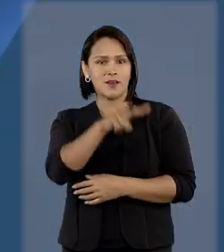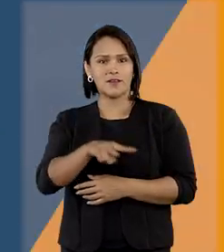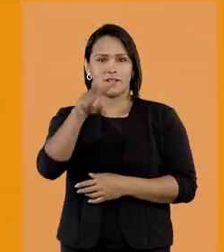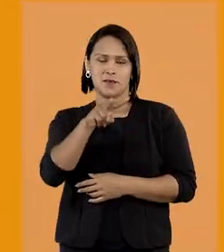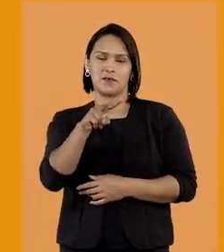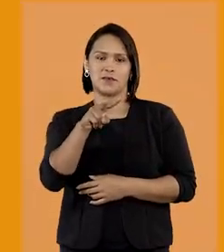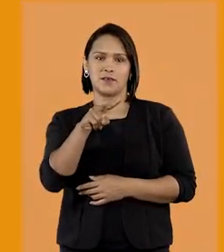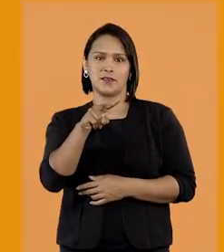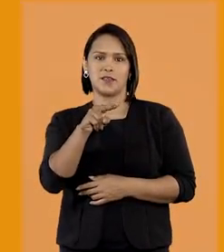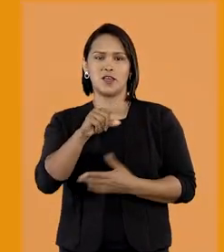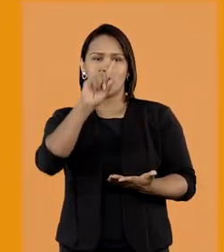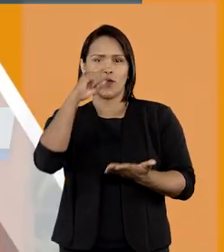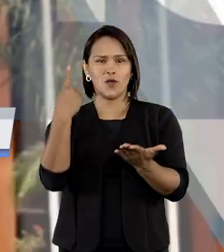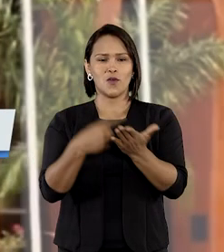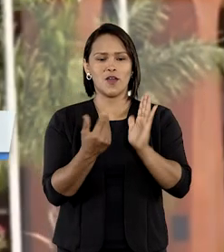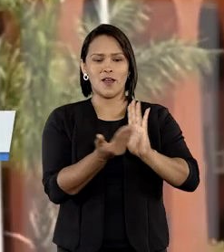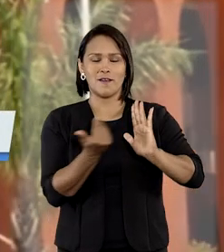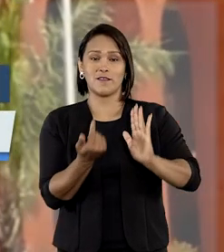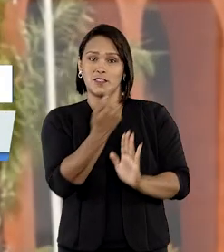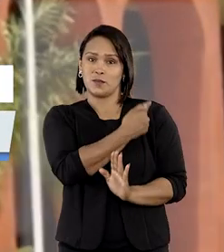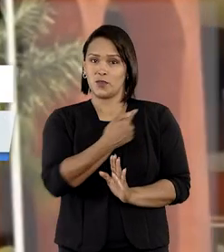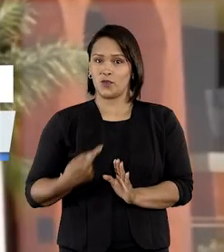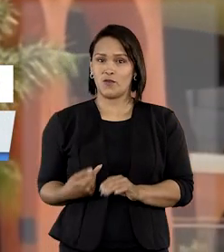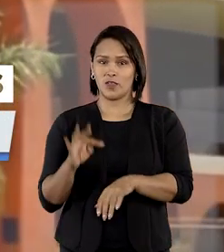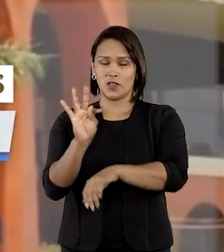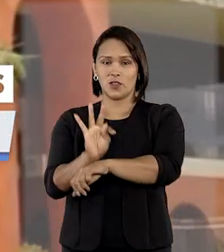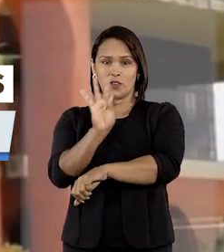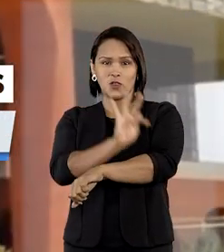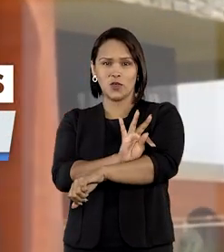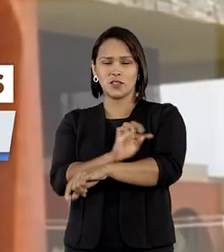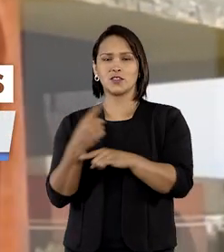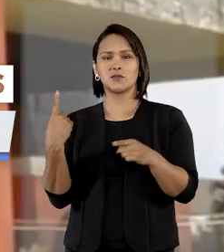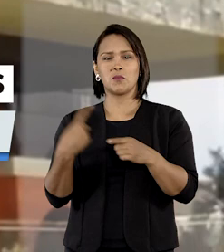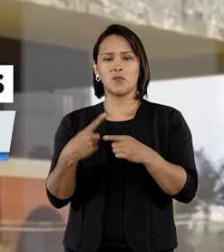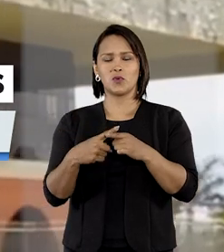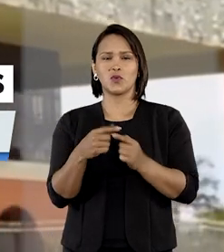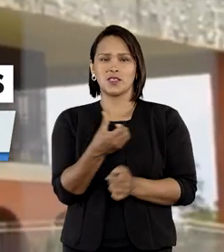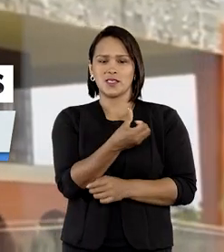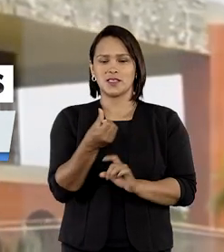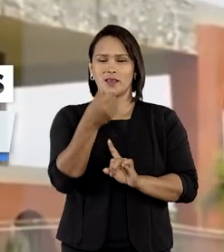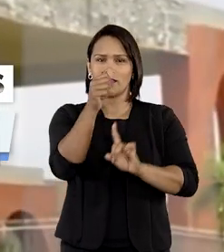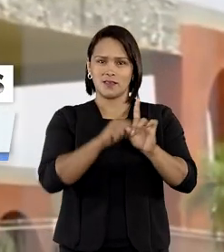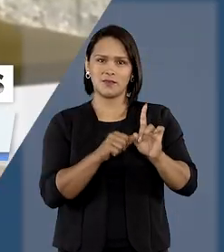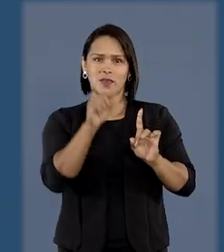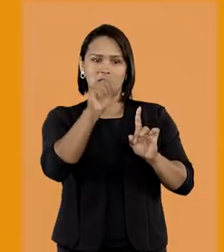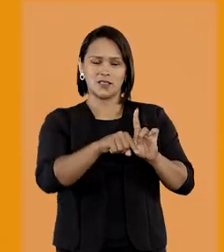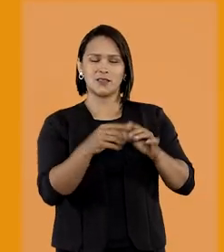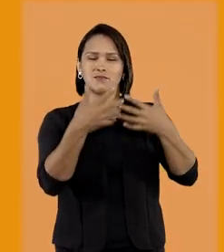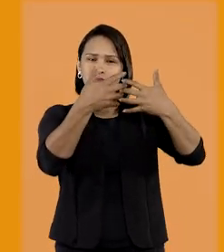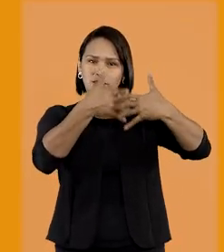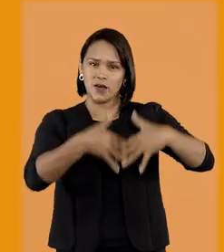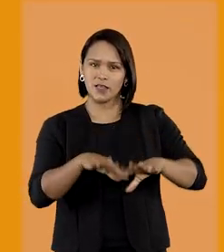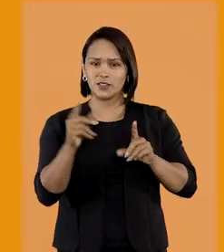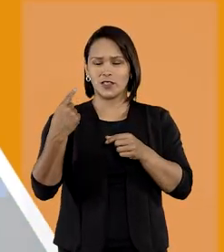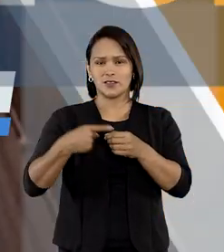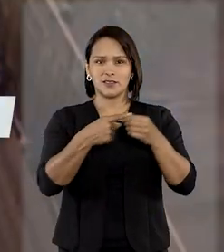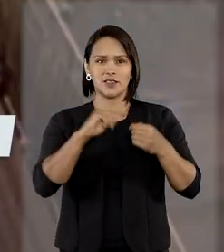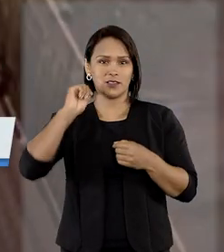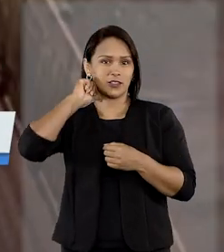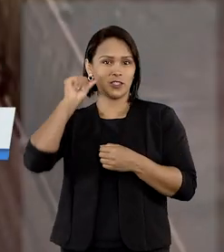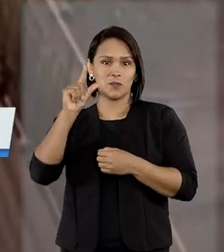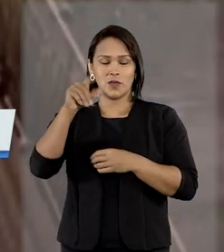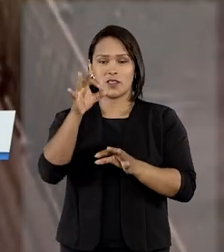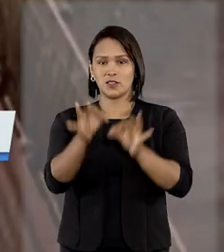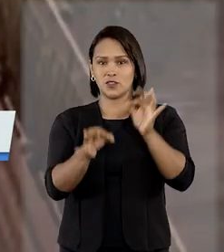hoje você vai ter confirmado o afastamento do governador do Tocantins por seis meses. Tragédia de